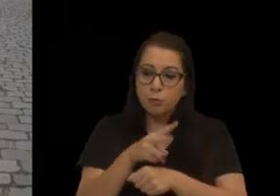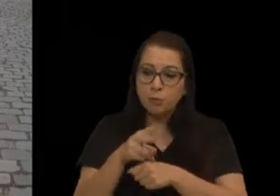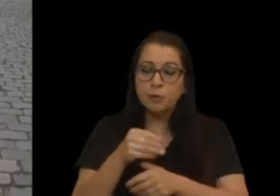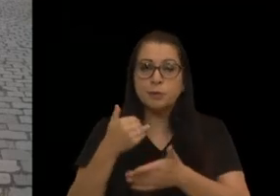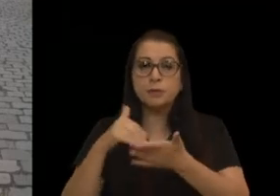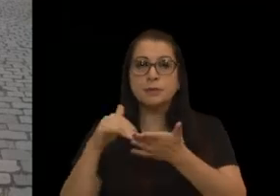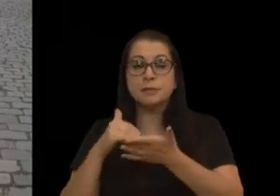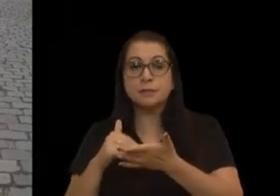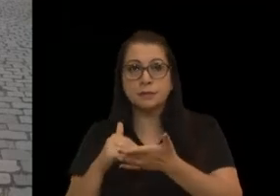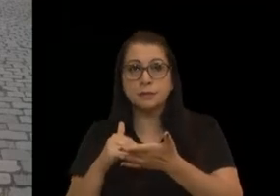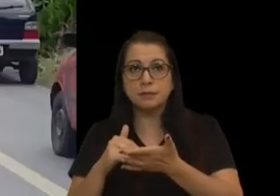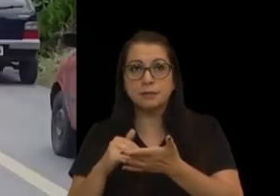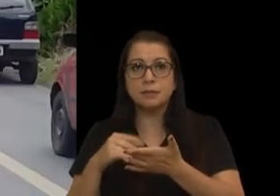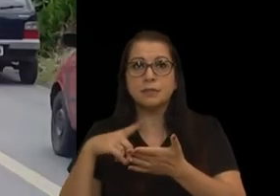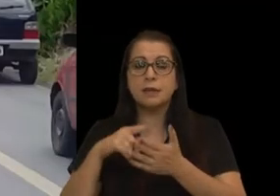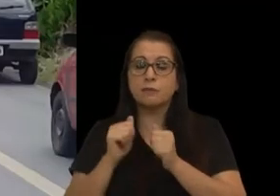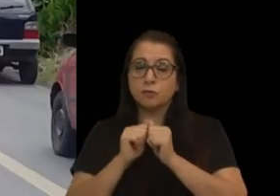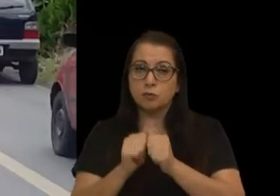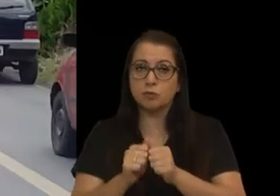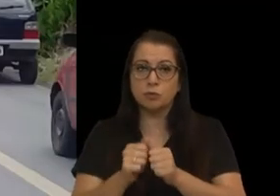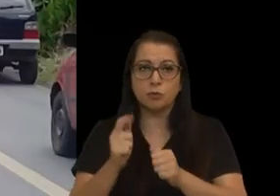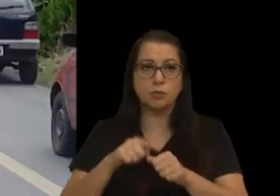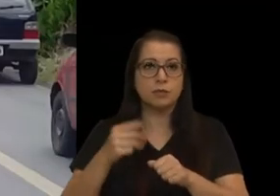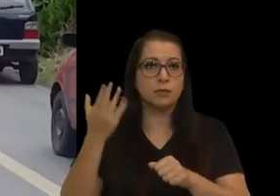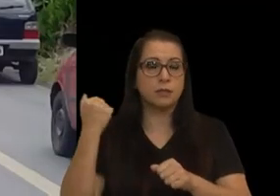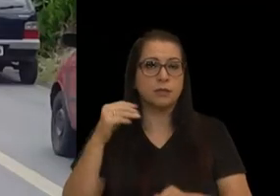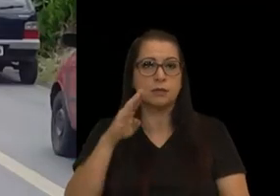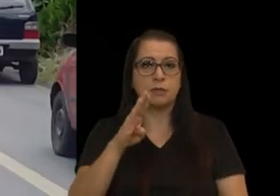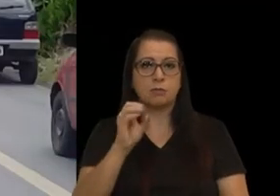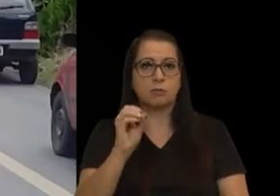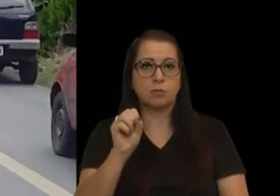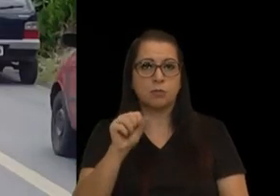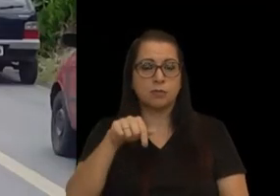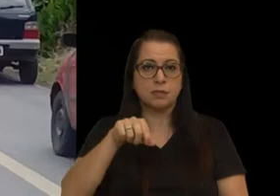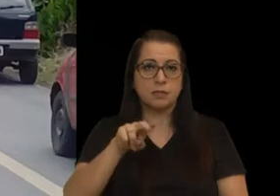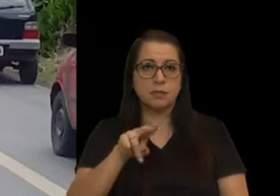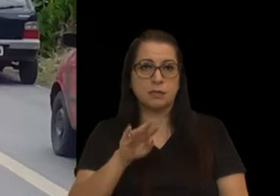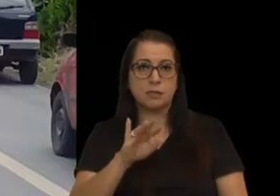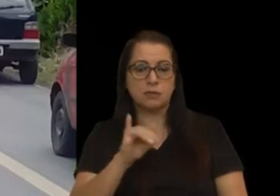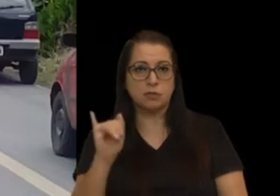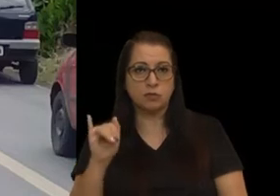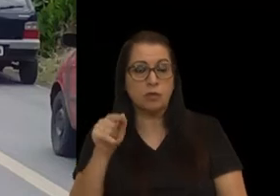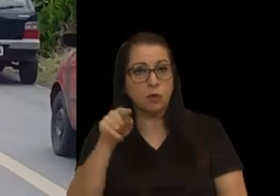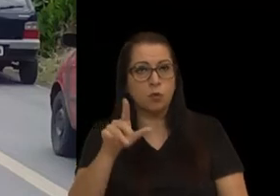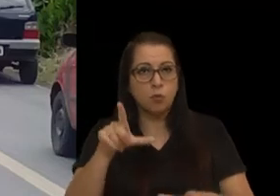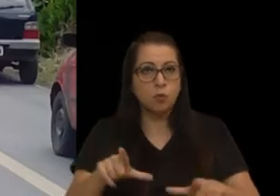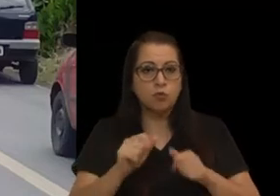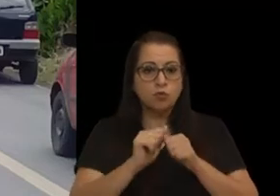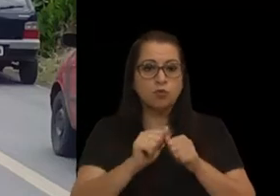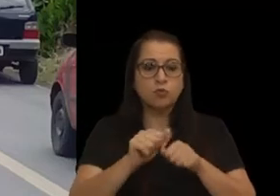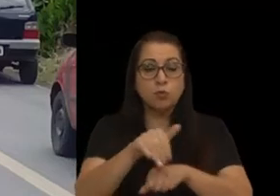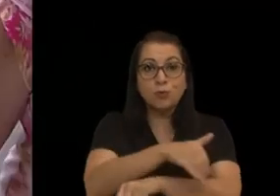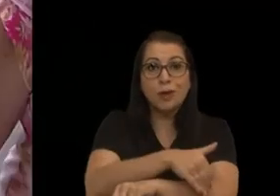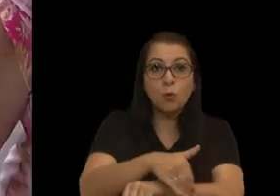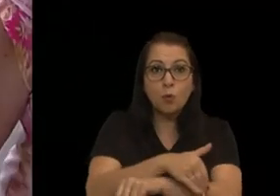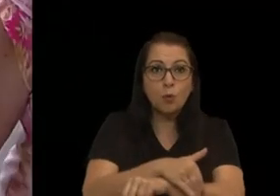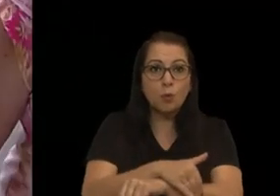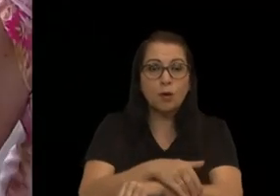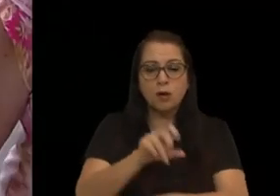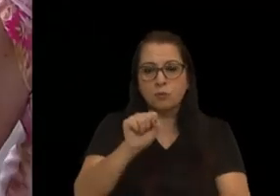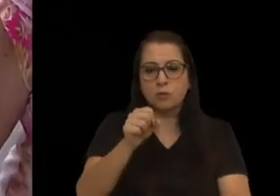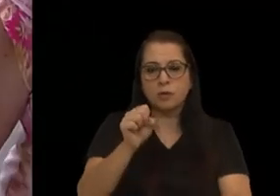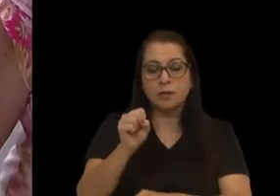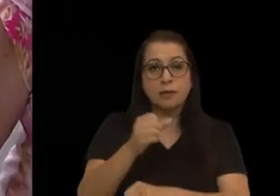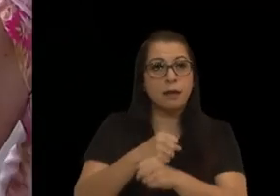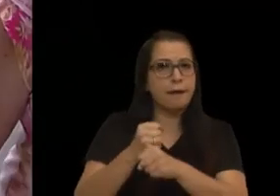secretário, que estava ali na época, era a Bosquete, e eu disse, hoje ela está em cima do domínio da rua. Há 80